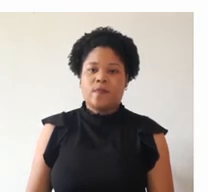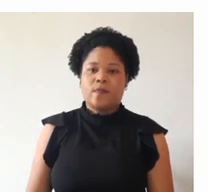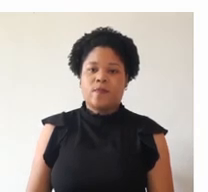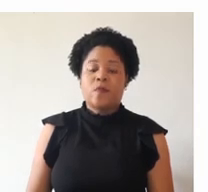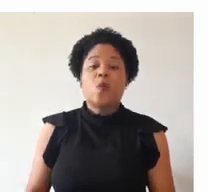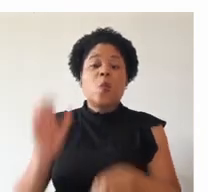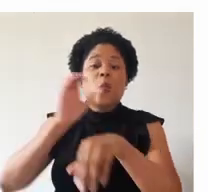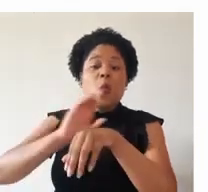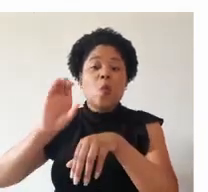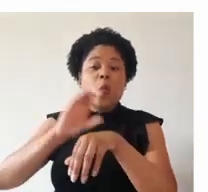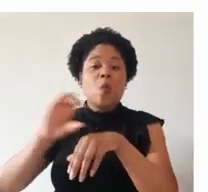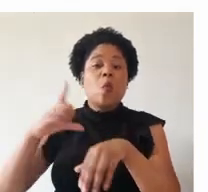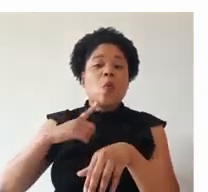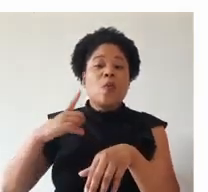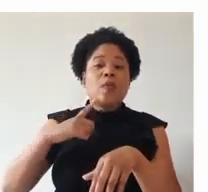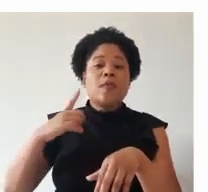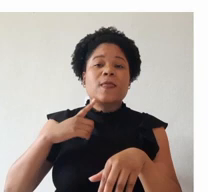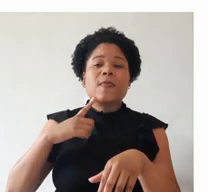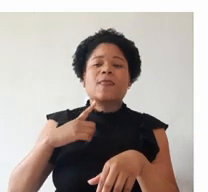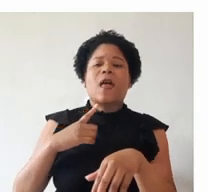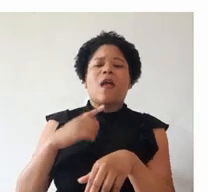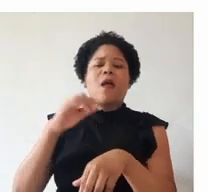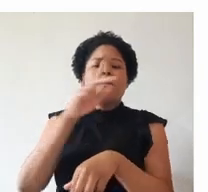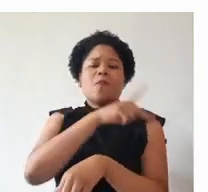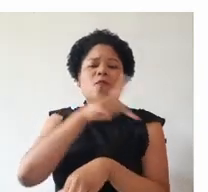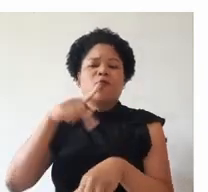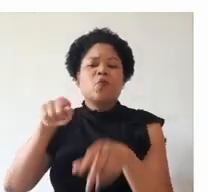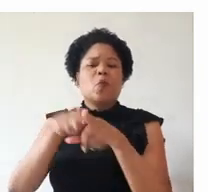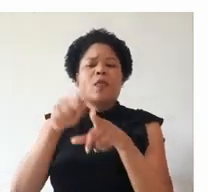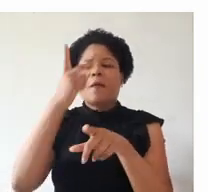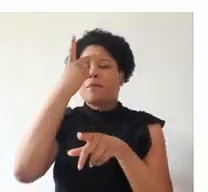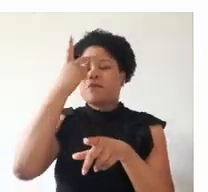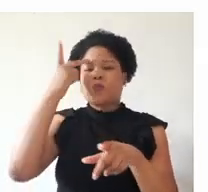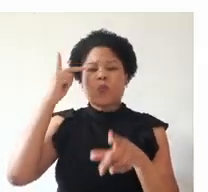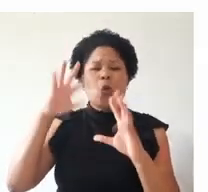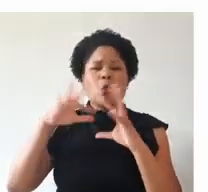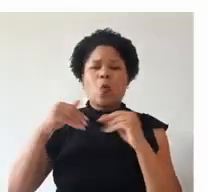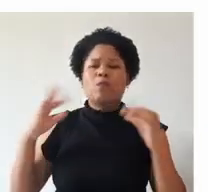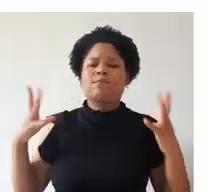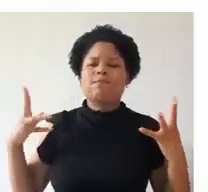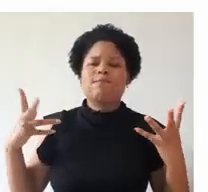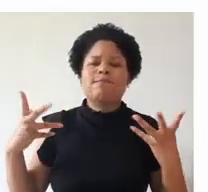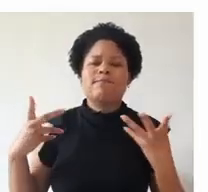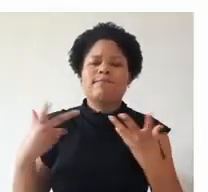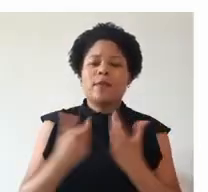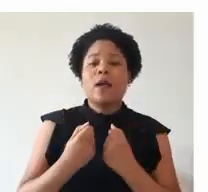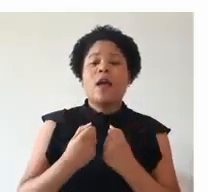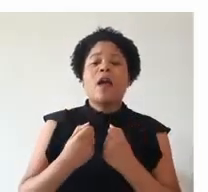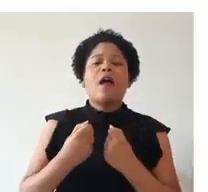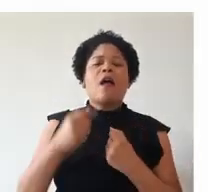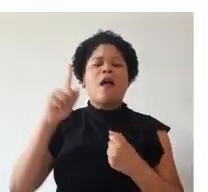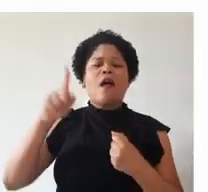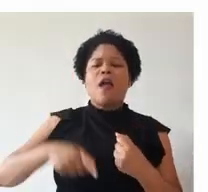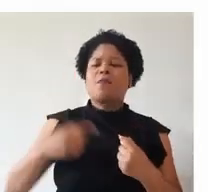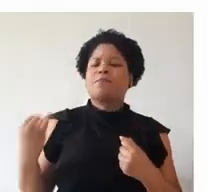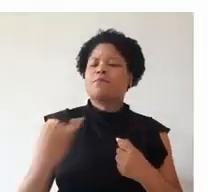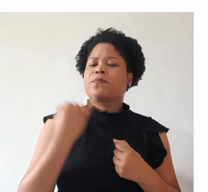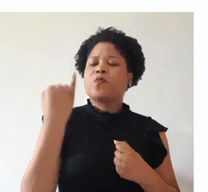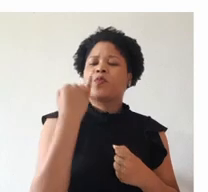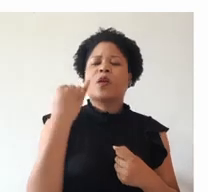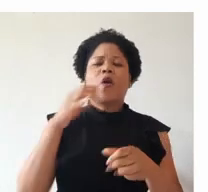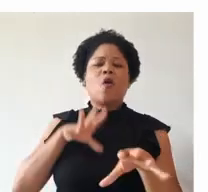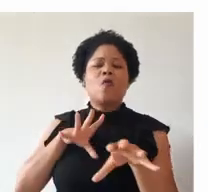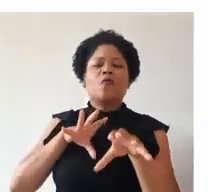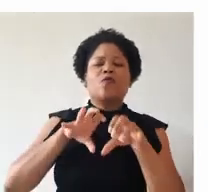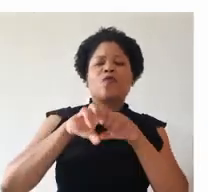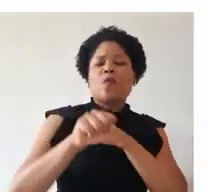O curso possui um quadro de docentes e técnicos extremamente preparados, indispensáveis para